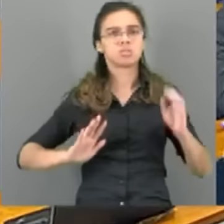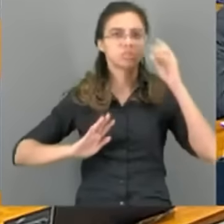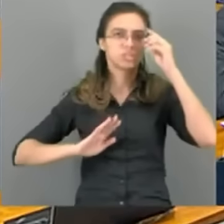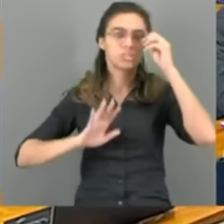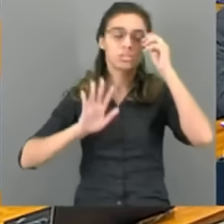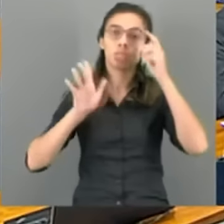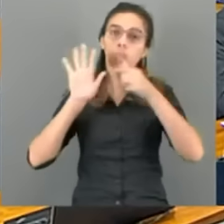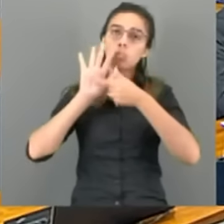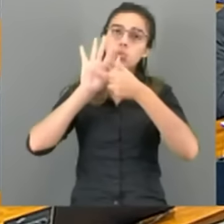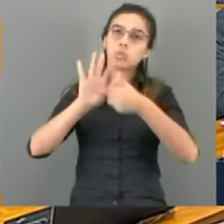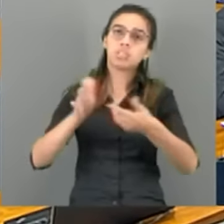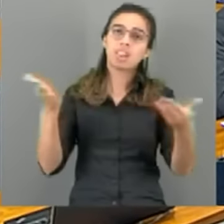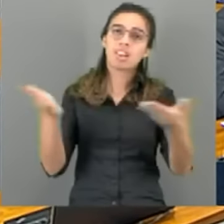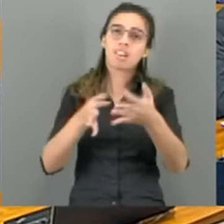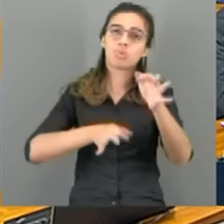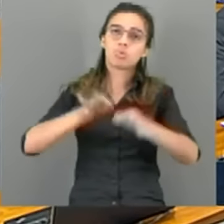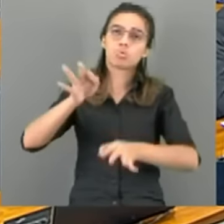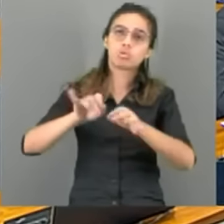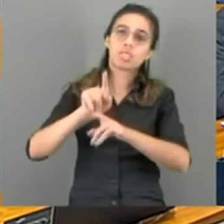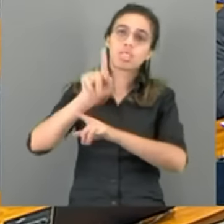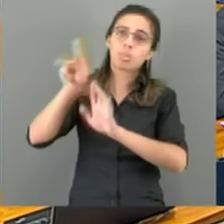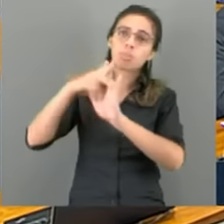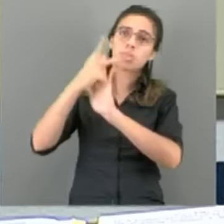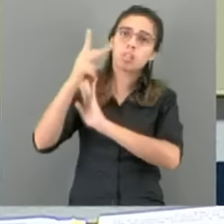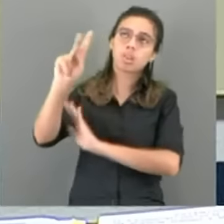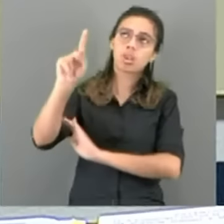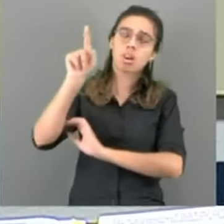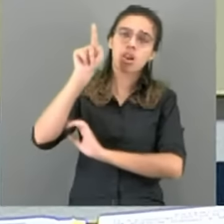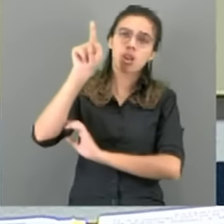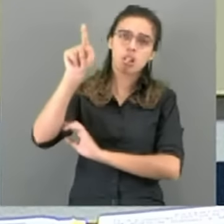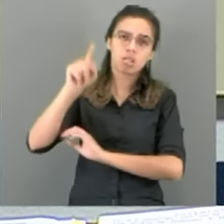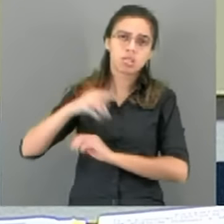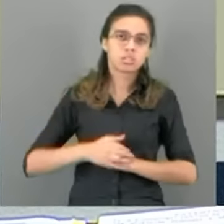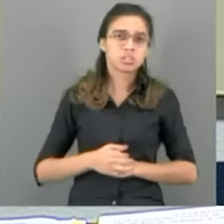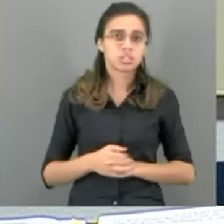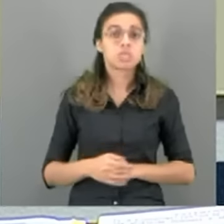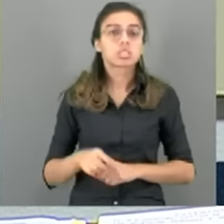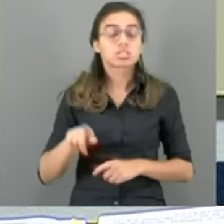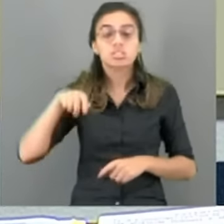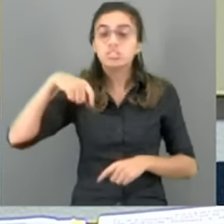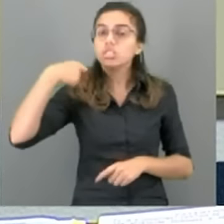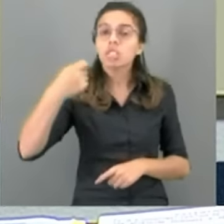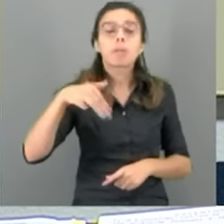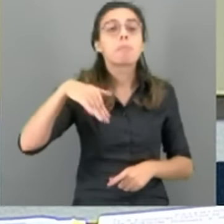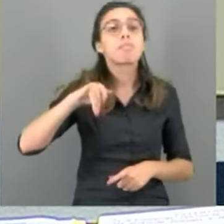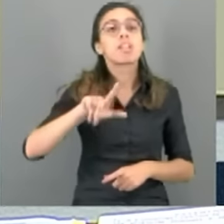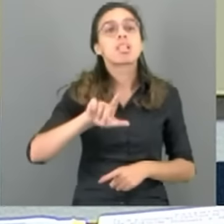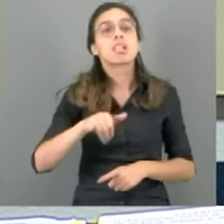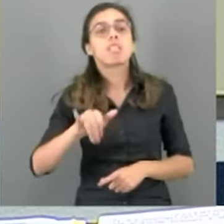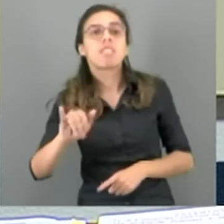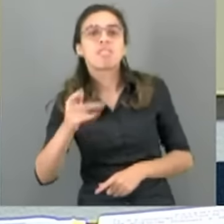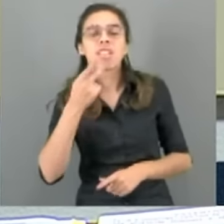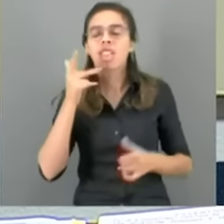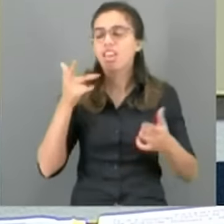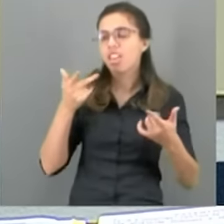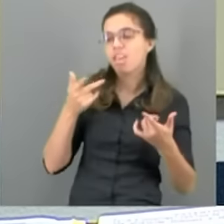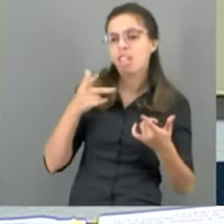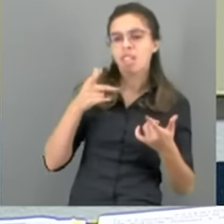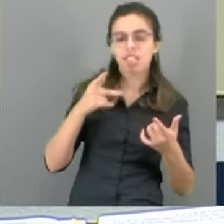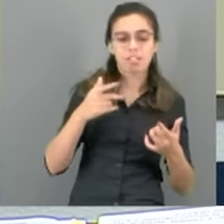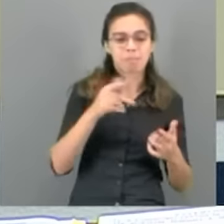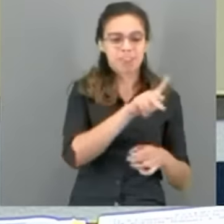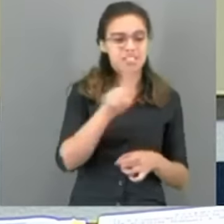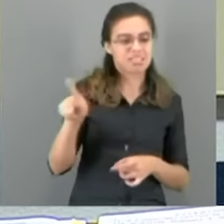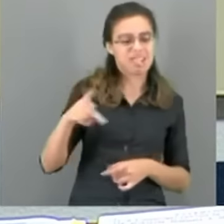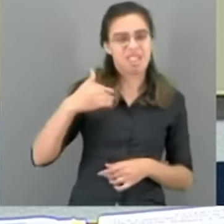agora? Sim, sim, veja bem, quem eu me leio para sacar contra a maior autoridade do Brasil? Não, eu não votei no Lula, o cara que